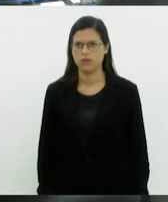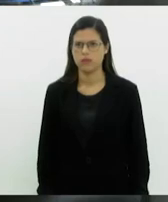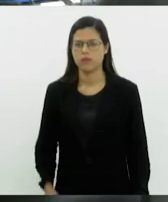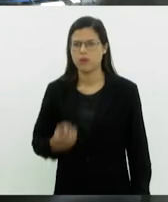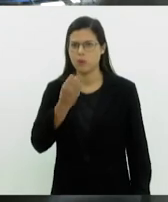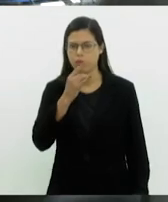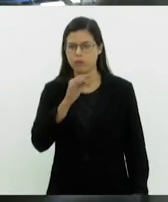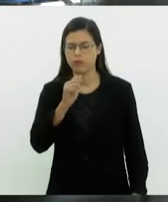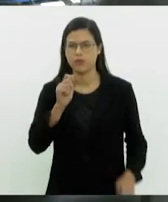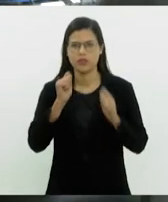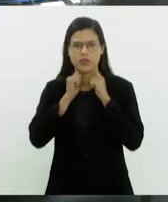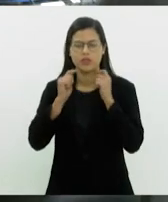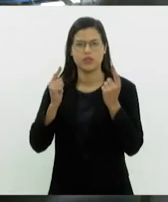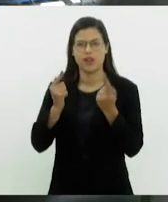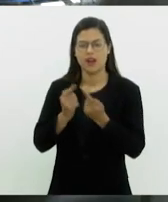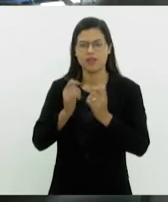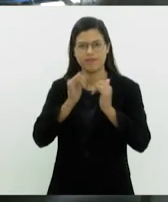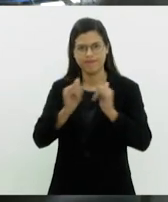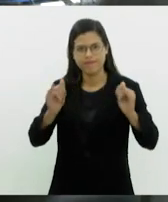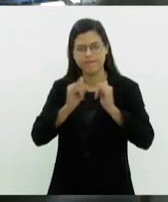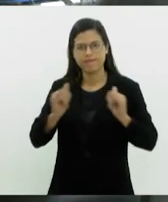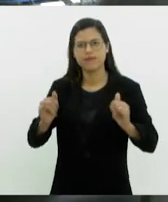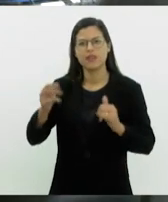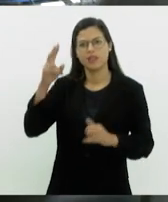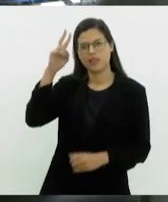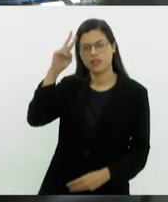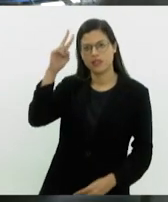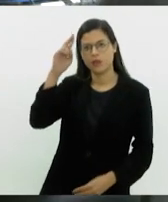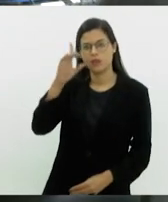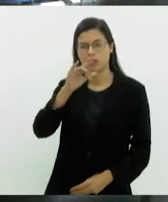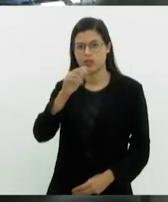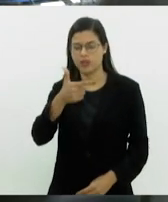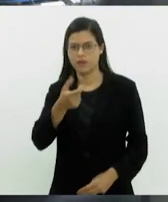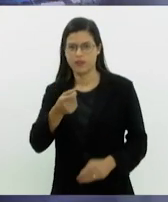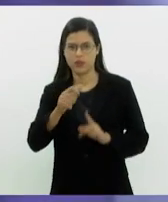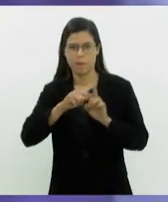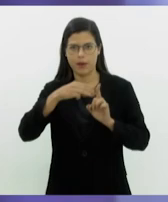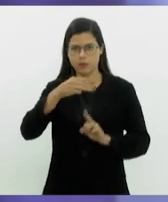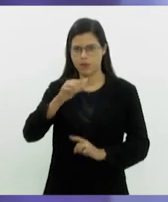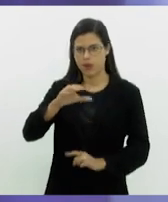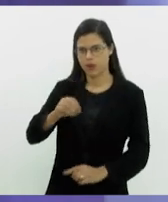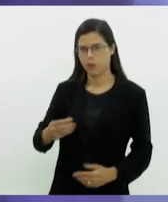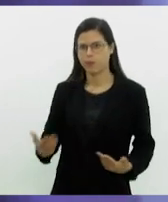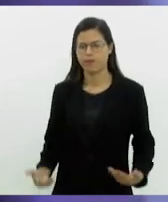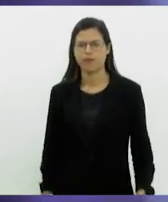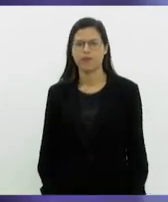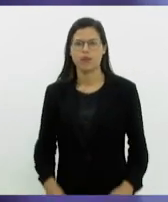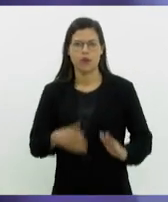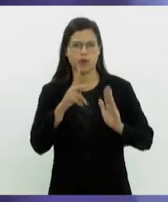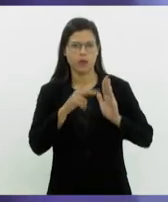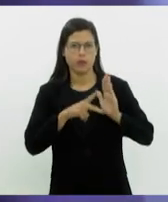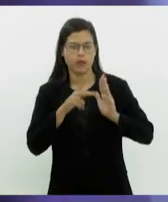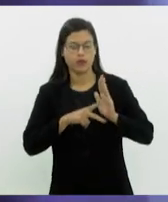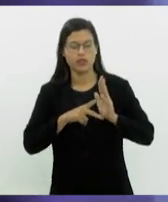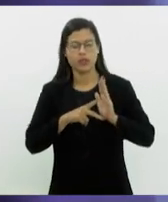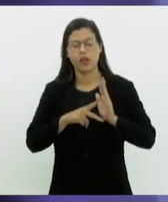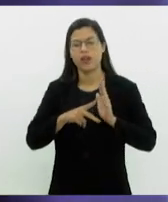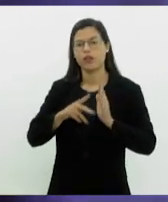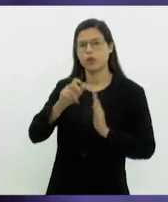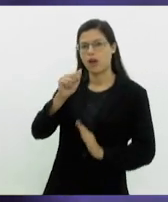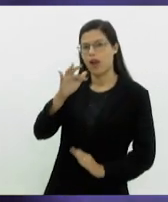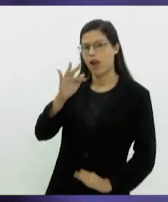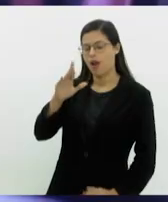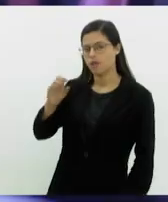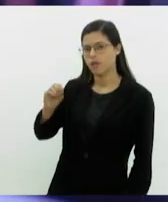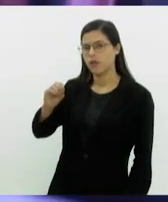O Bom Dia Alerj traz os seguintes destaques nesta segunda-feira, 20 de maio. Projeto Afro Games chega a